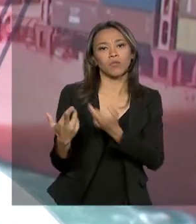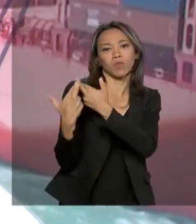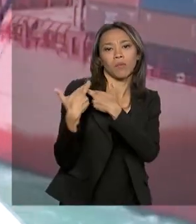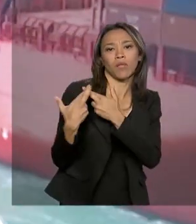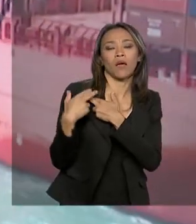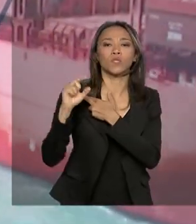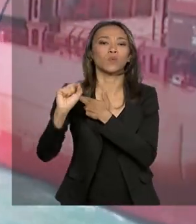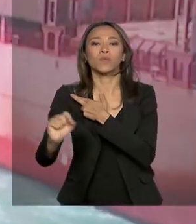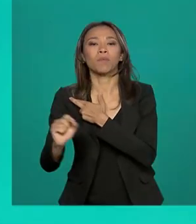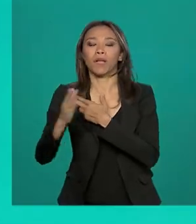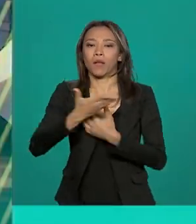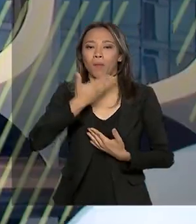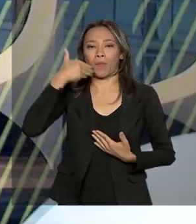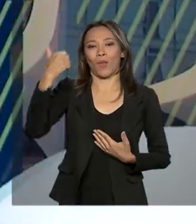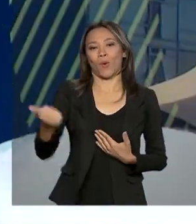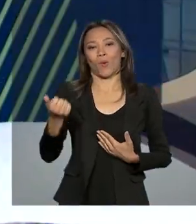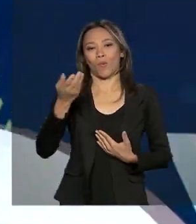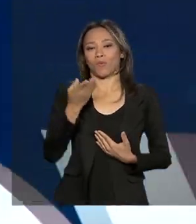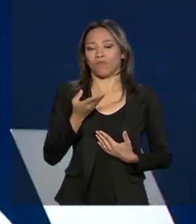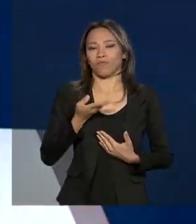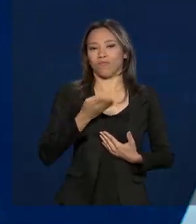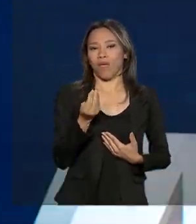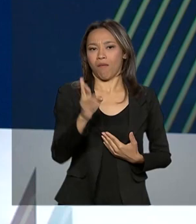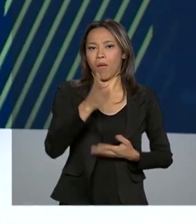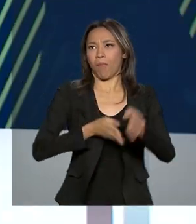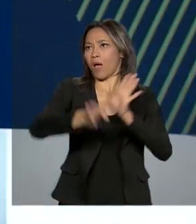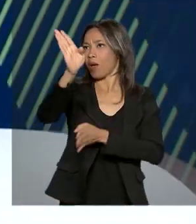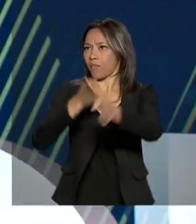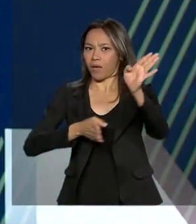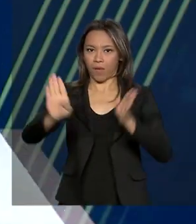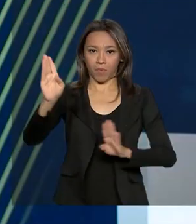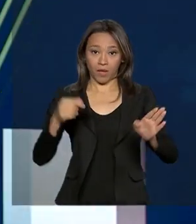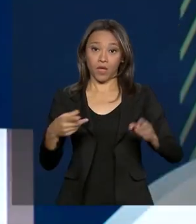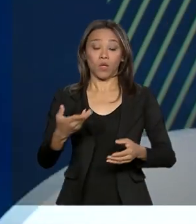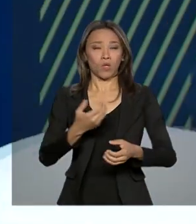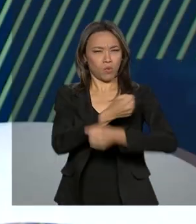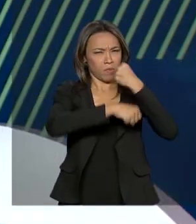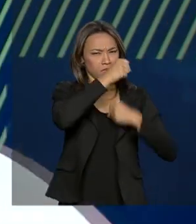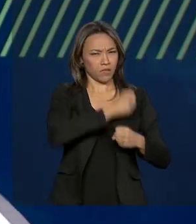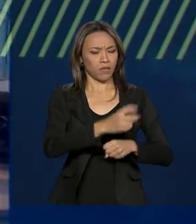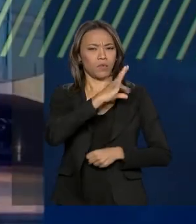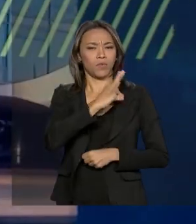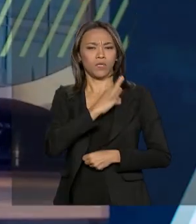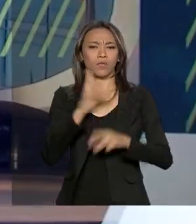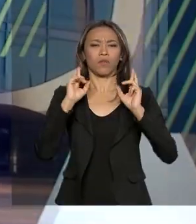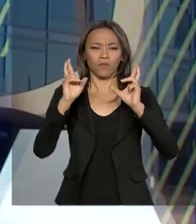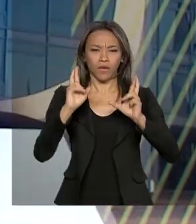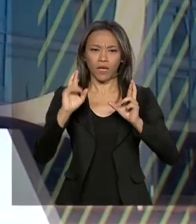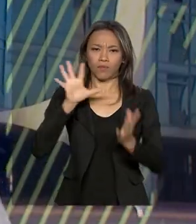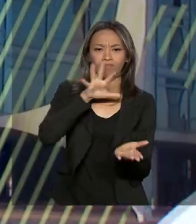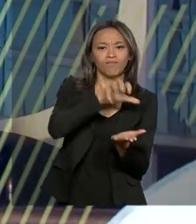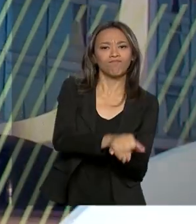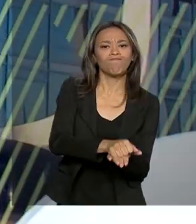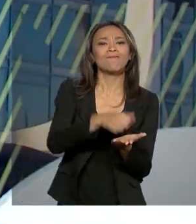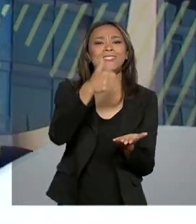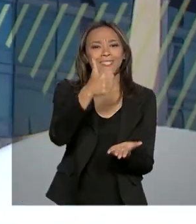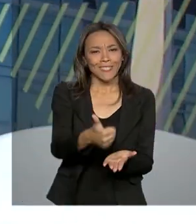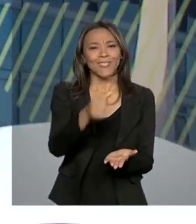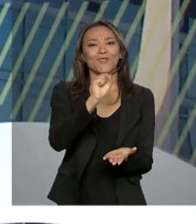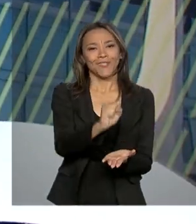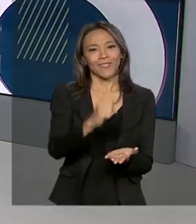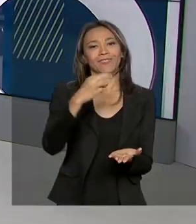construção de um trânsito mais seguro. No ano passado, a PRF registrou durante a operação Rodovida 183